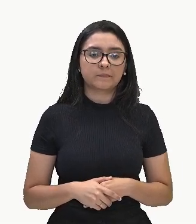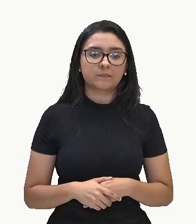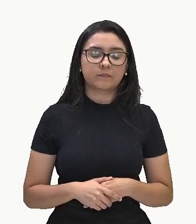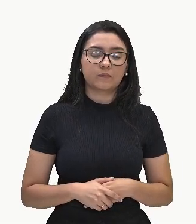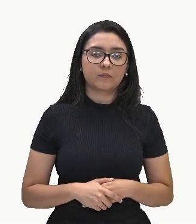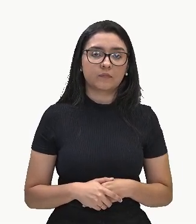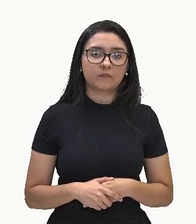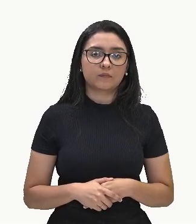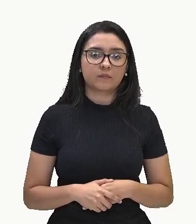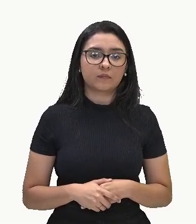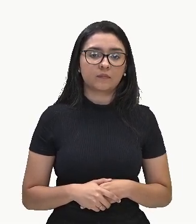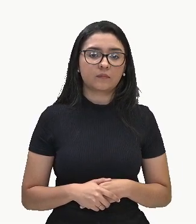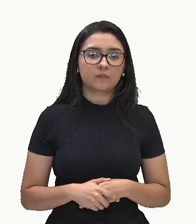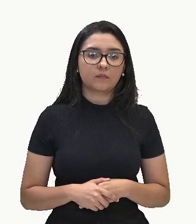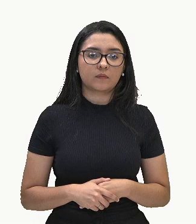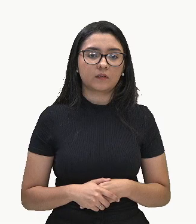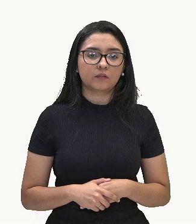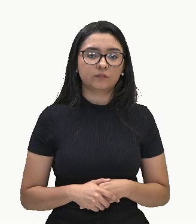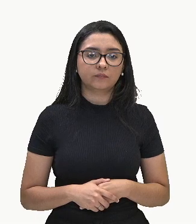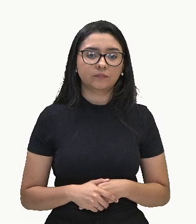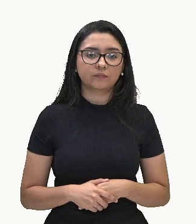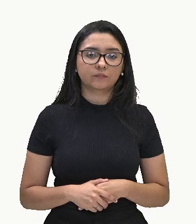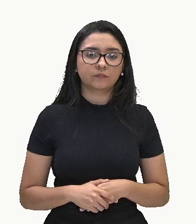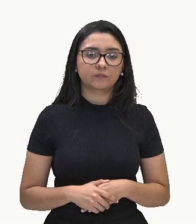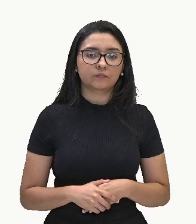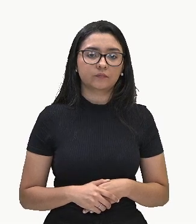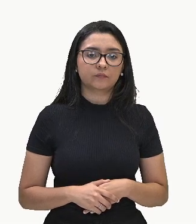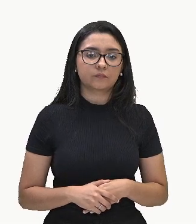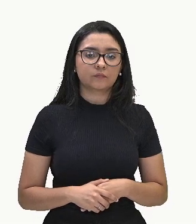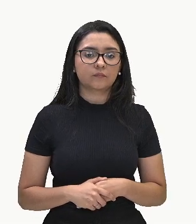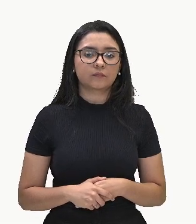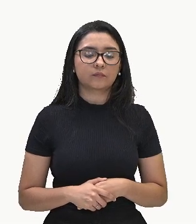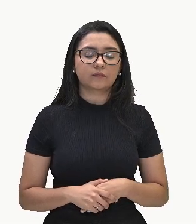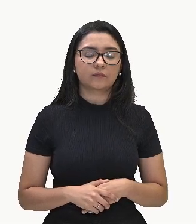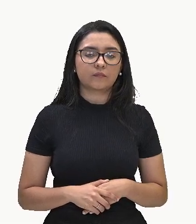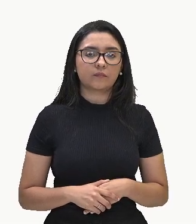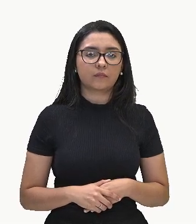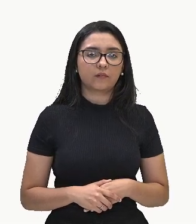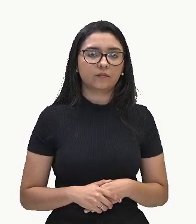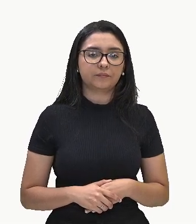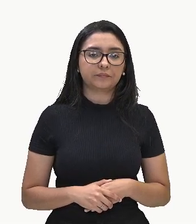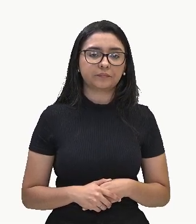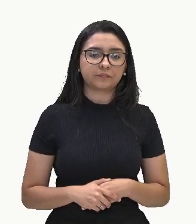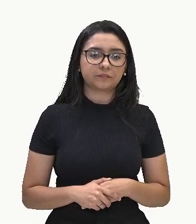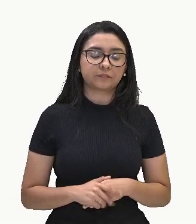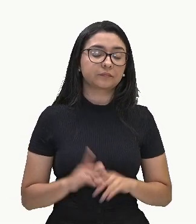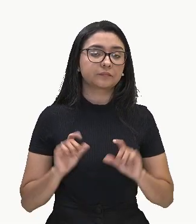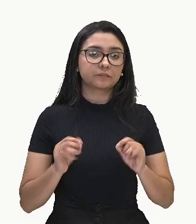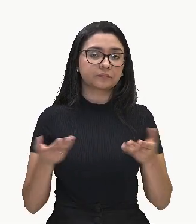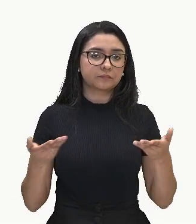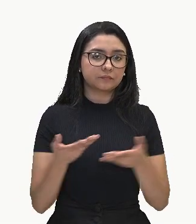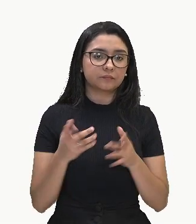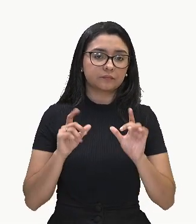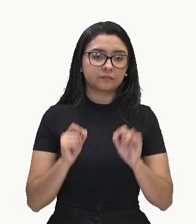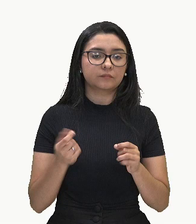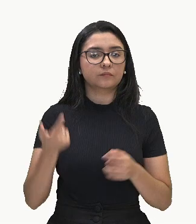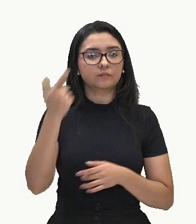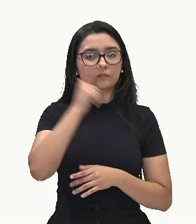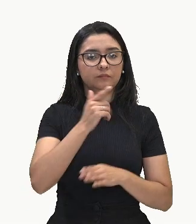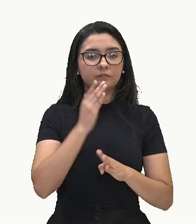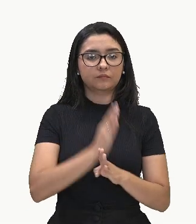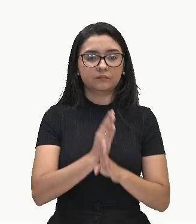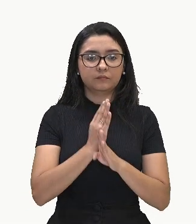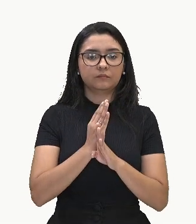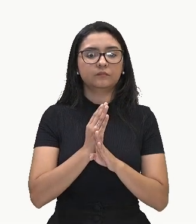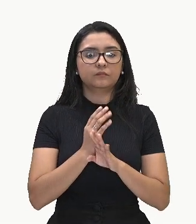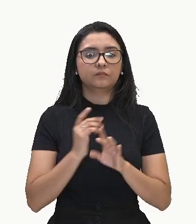E aí, que é que acontece? A gente chega nos nossos coeficientes aqui,